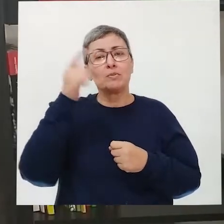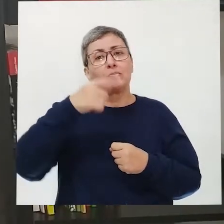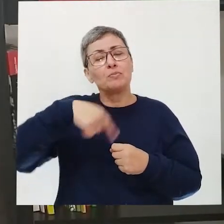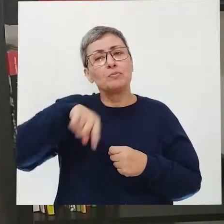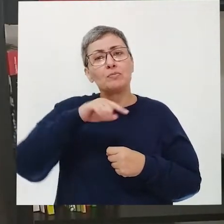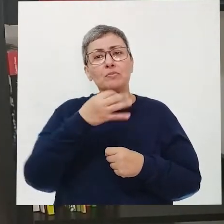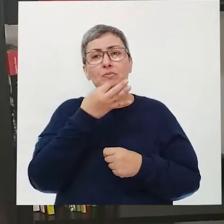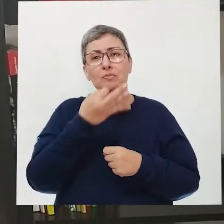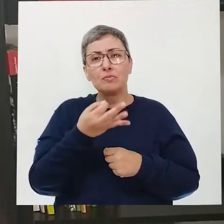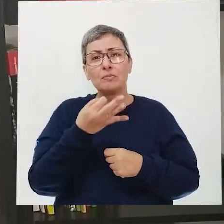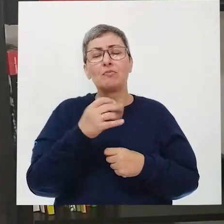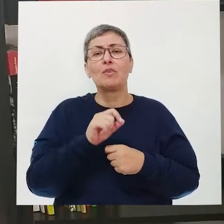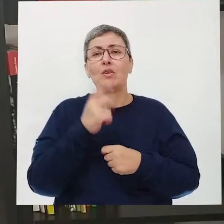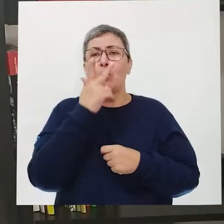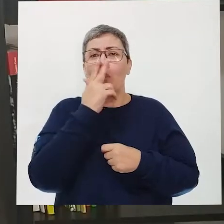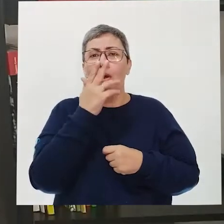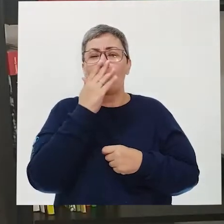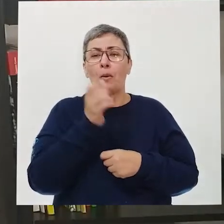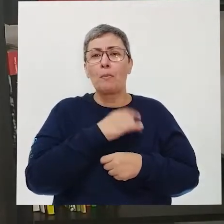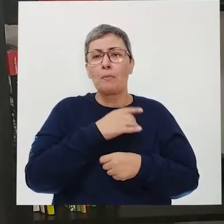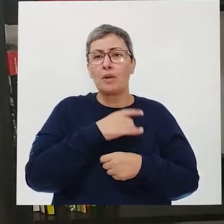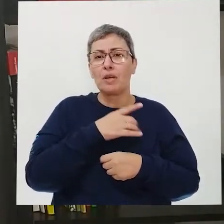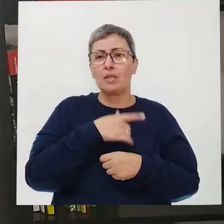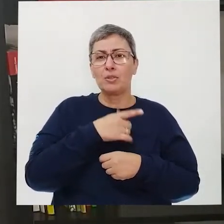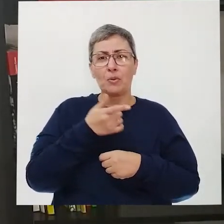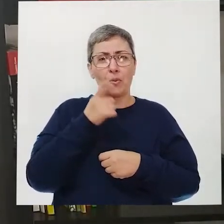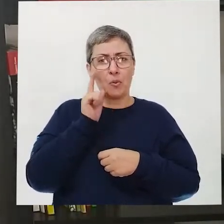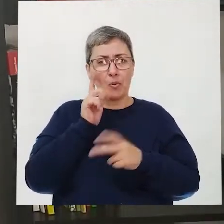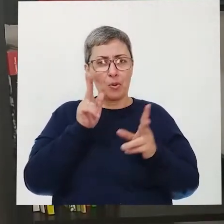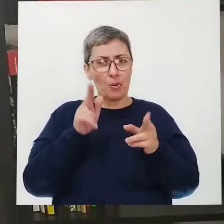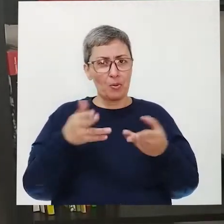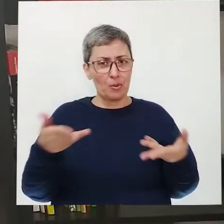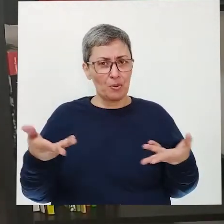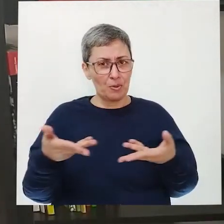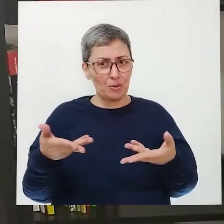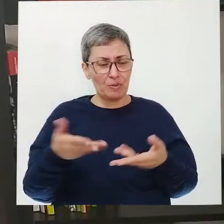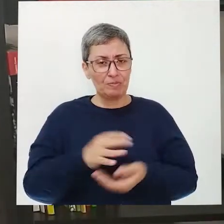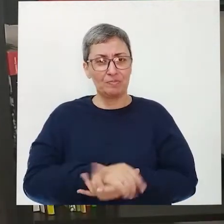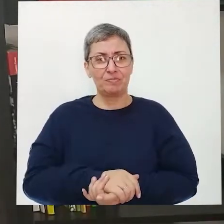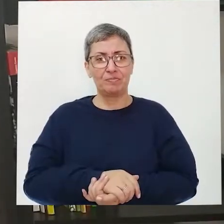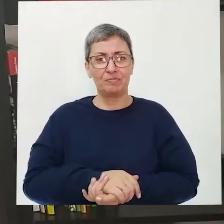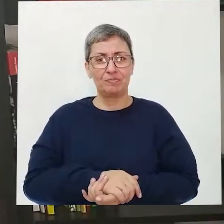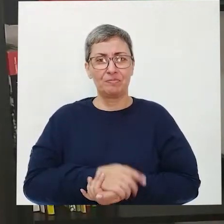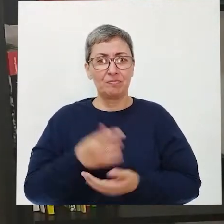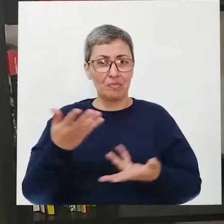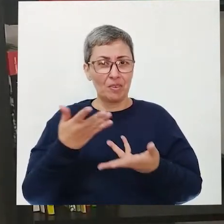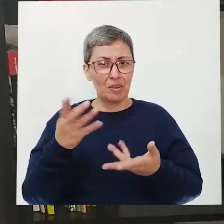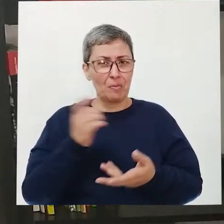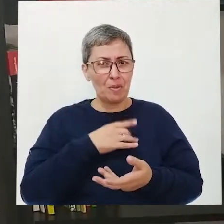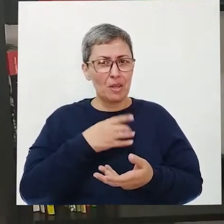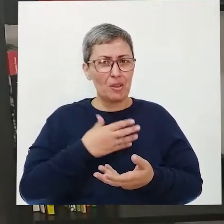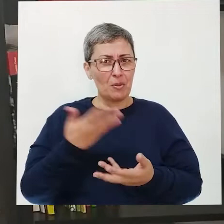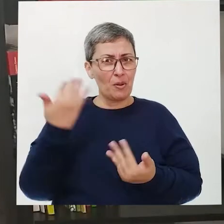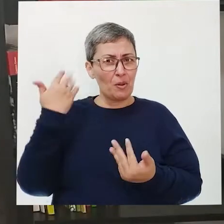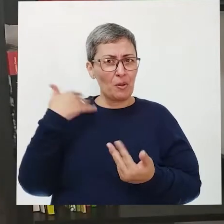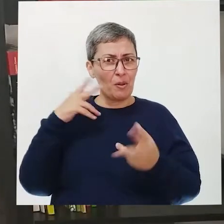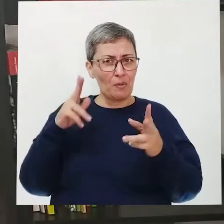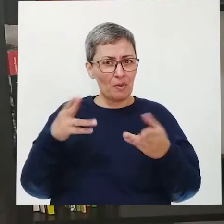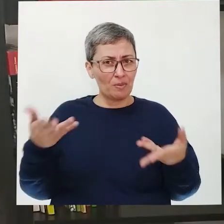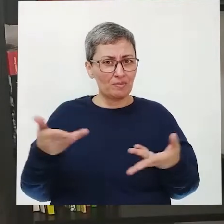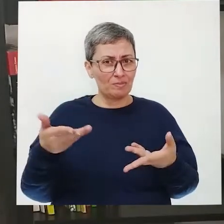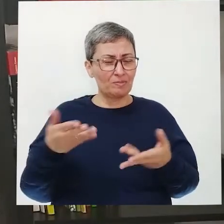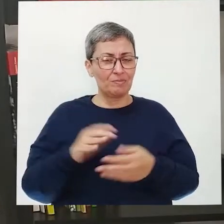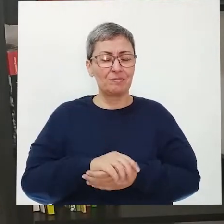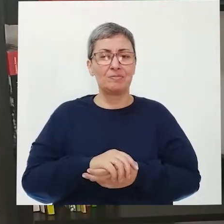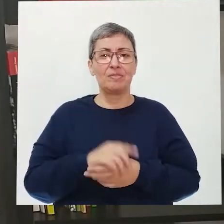vocês. Vocês acham que os medos de ontem são os mesmos medos de hoje? Ou seja, que vocês sentiam antes, vocês sentem agora?